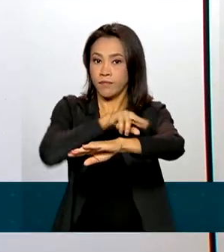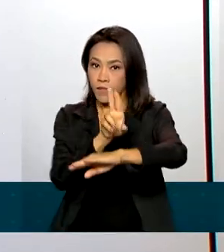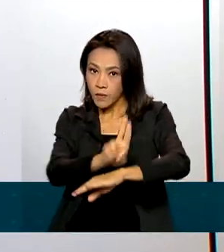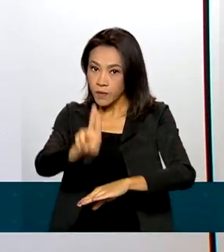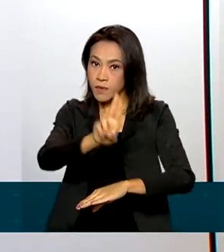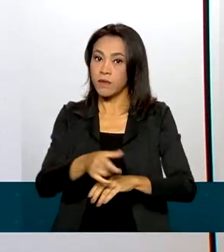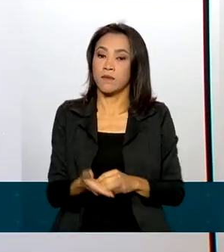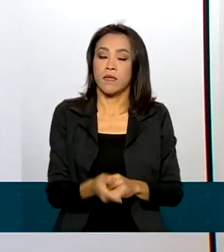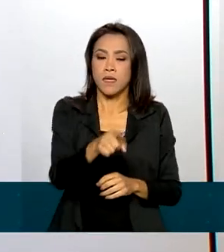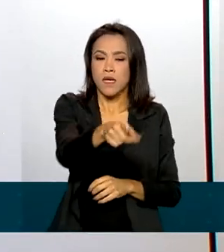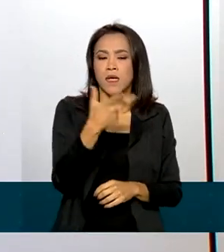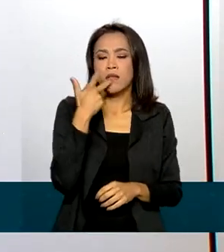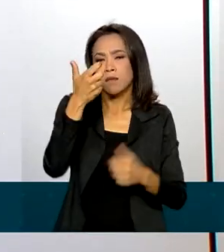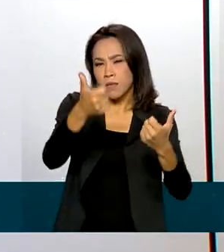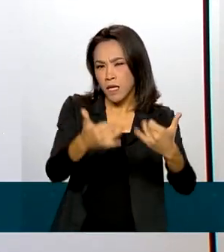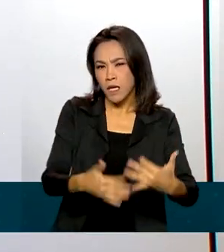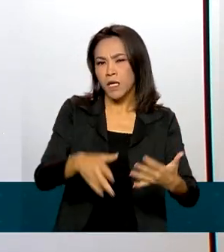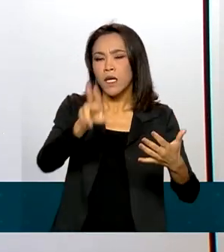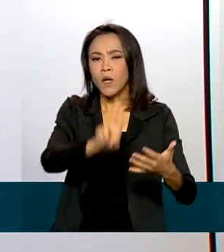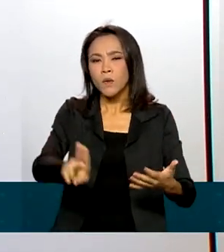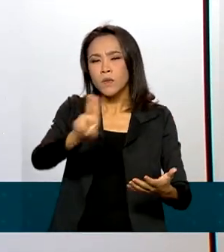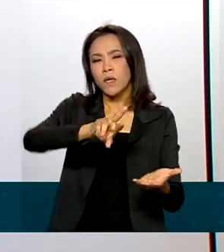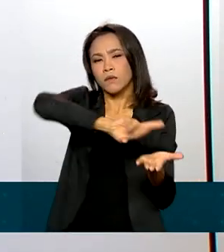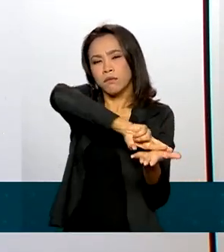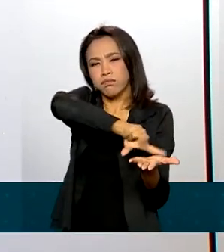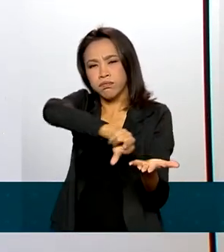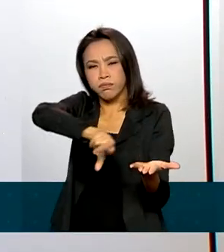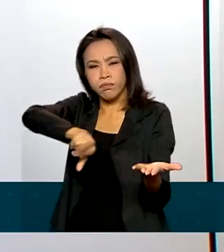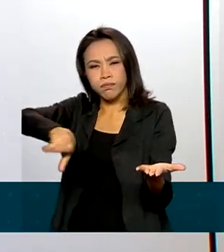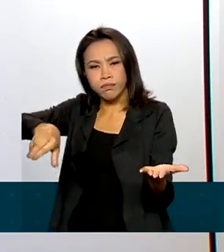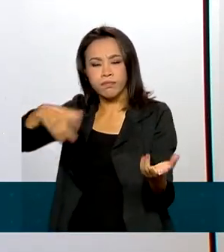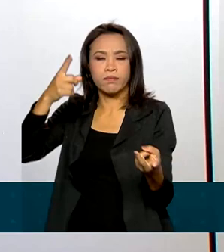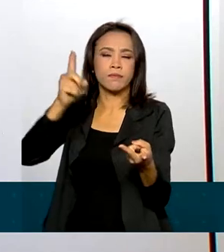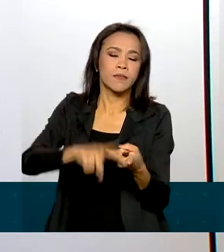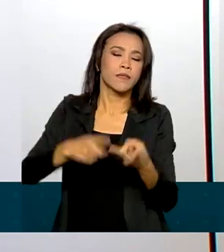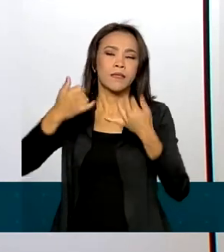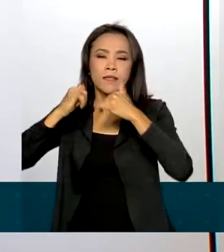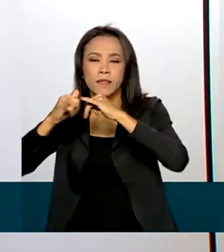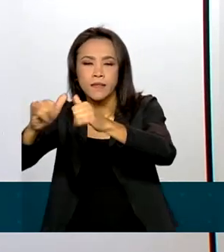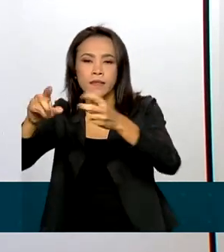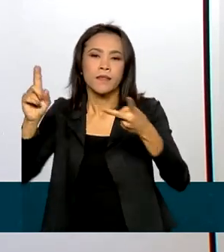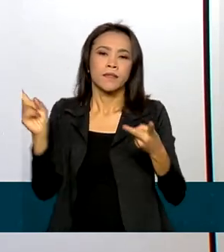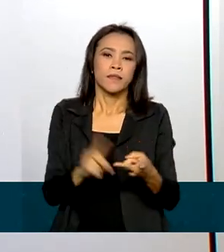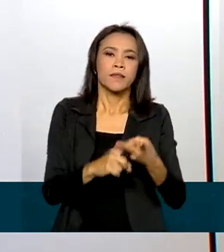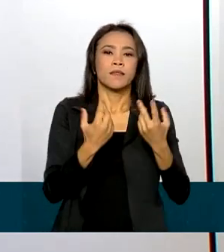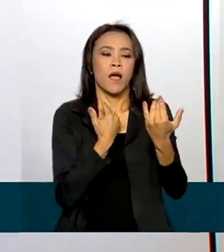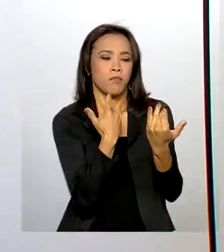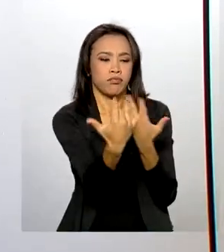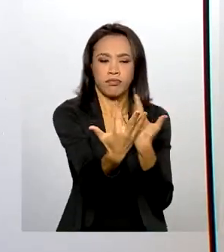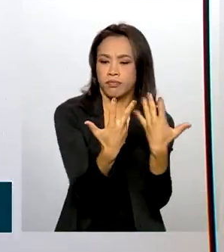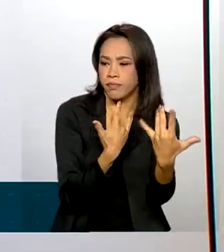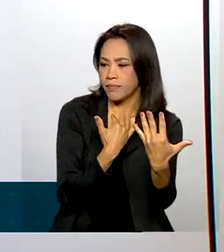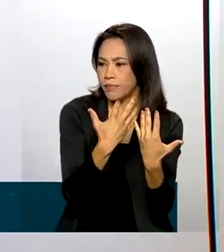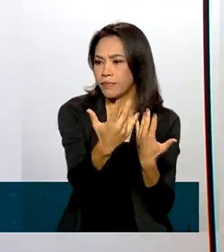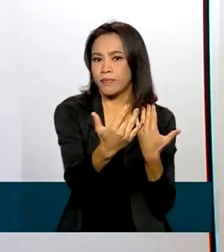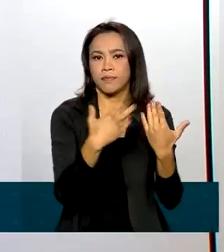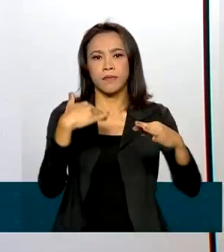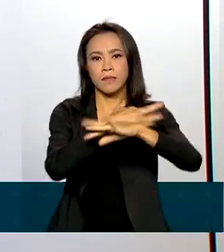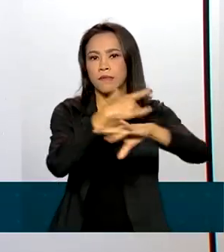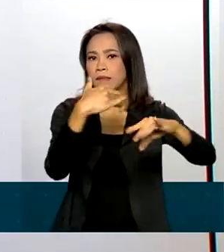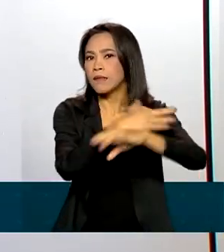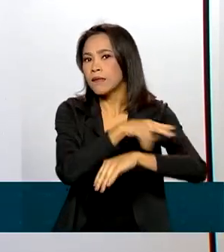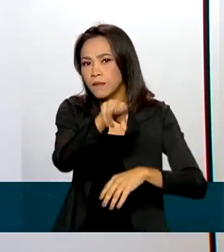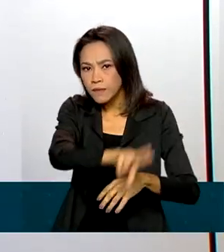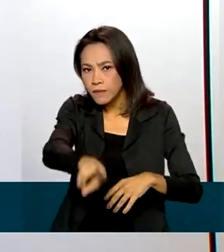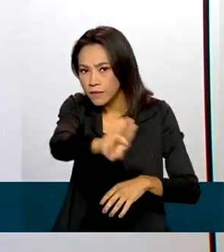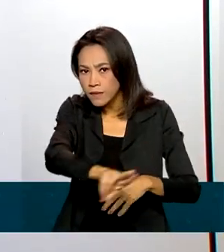na transição energética, na mobilidade, na inovação tecnológica em várias áreas, como, por